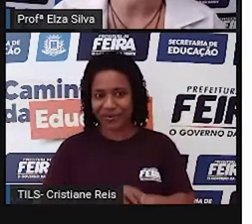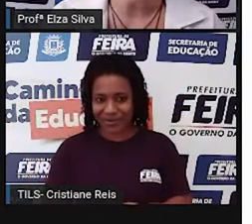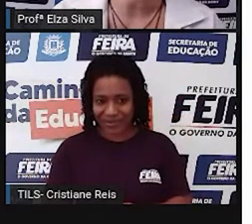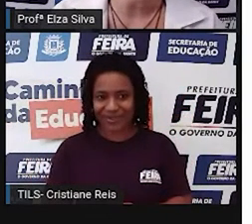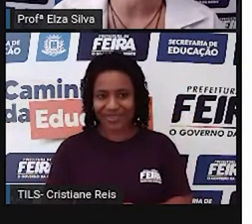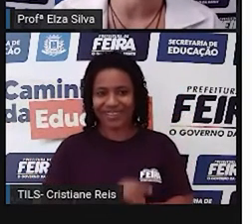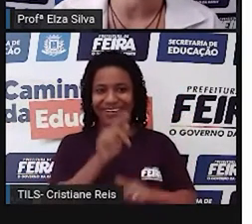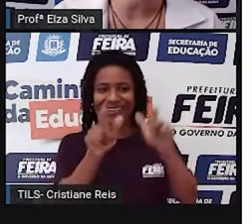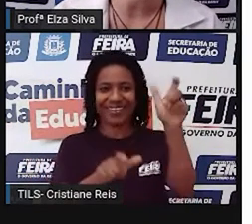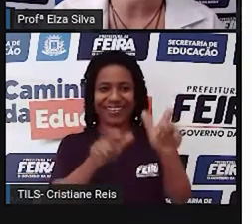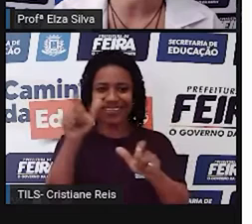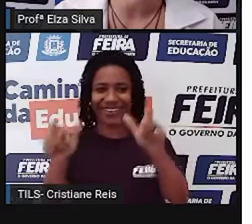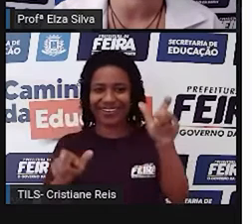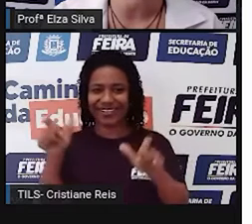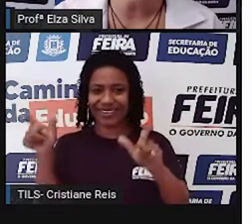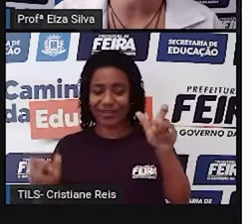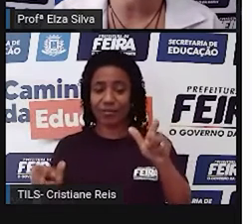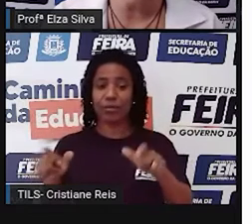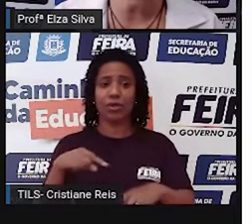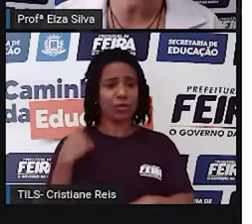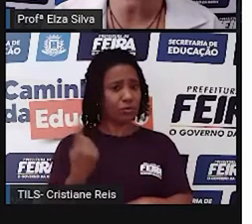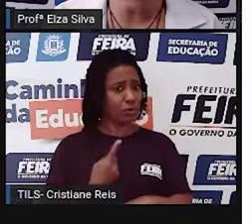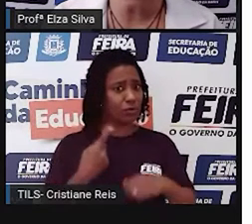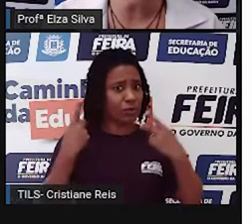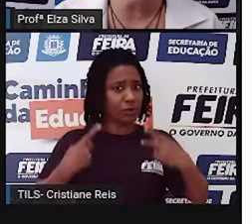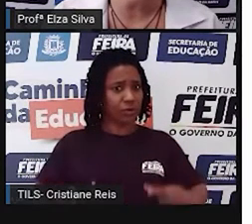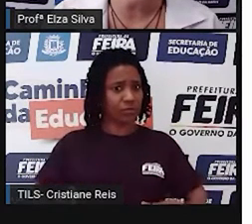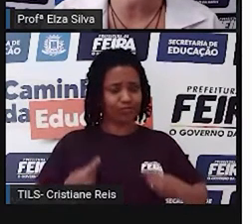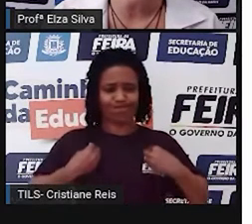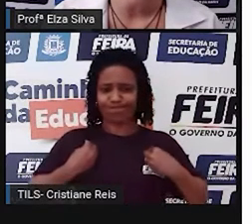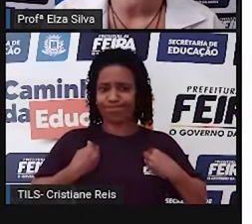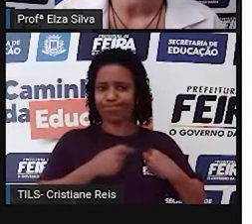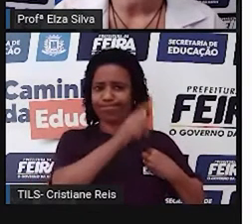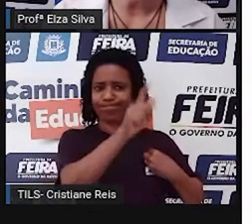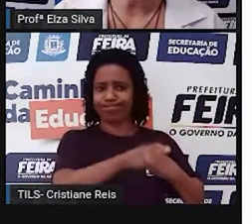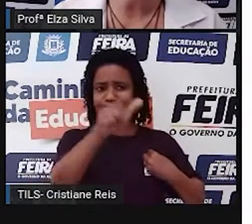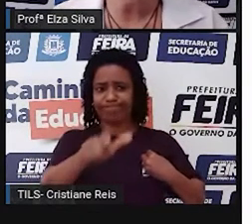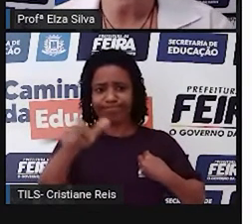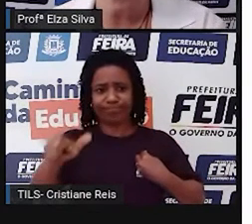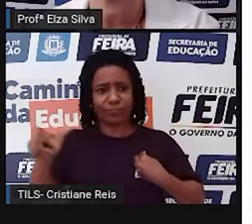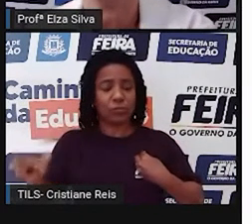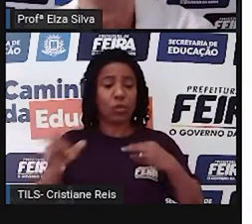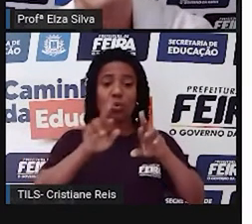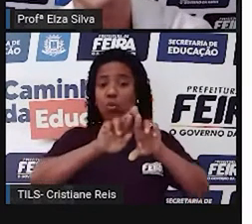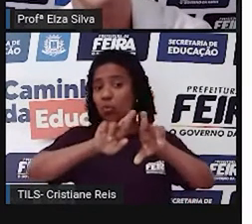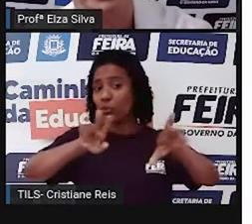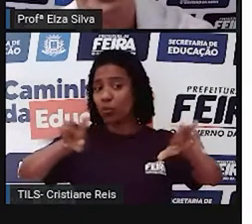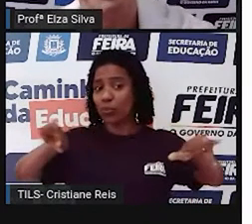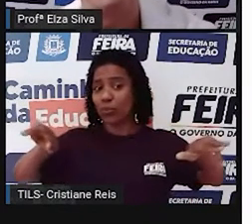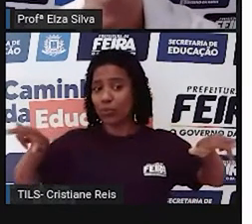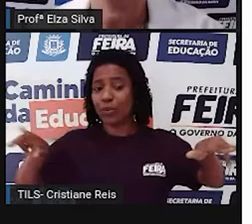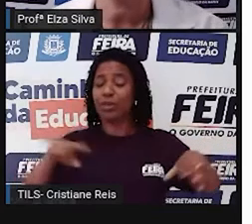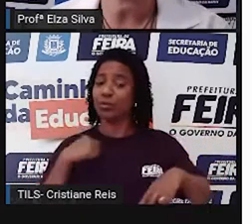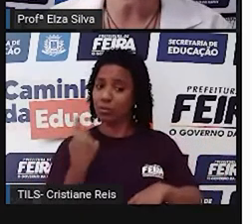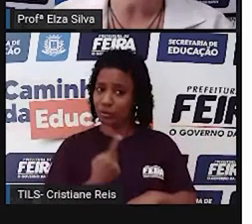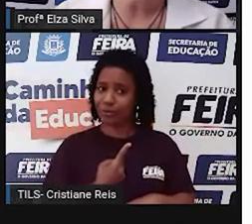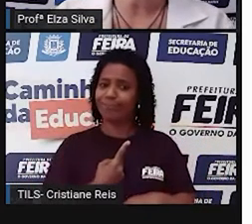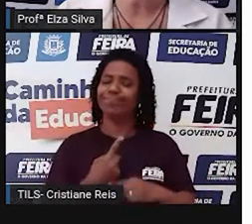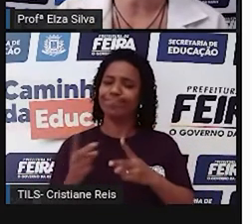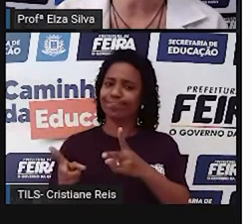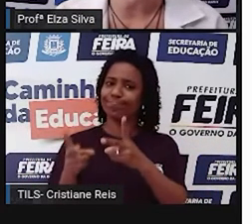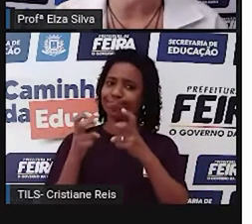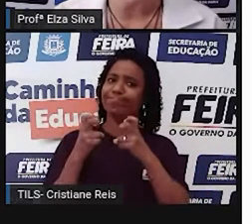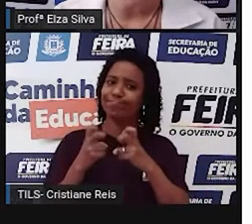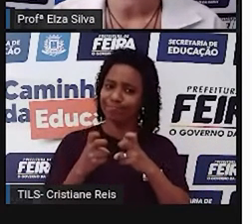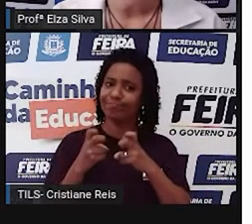precisamos entender que os seres humanos são realmente muito diferentes. E precisamos entender exatamente quais são